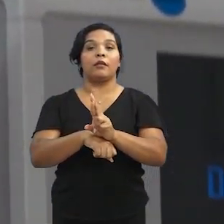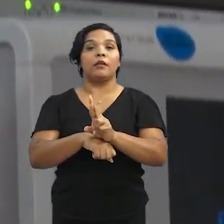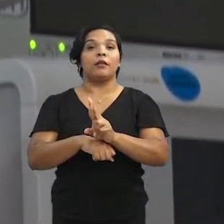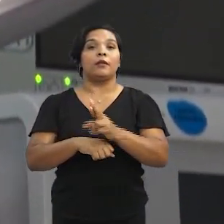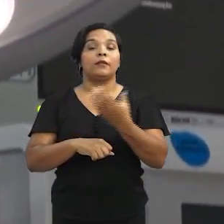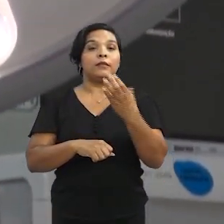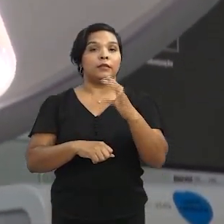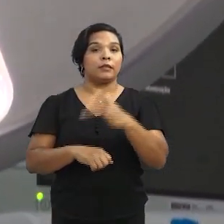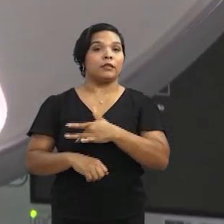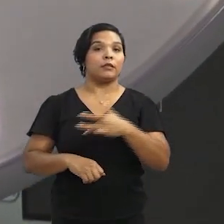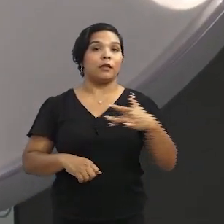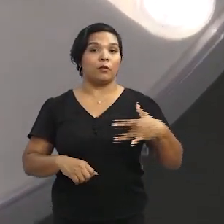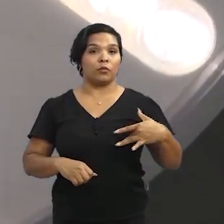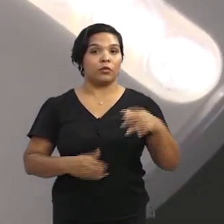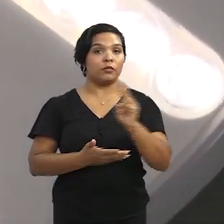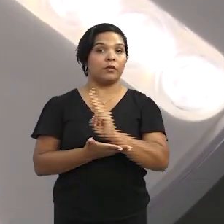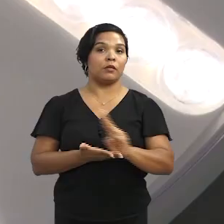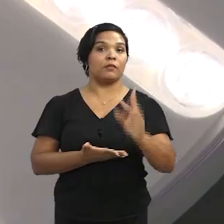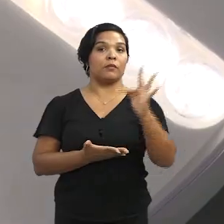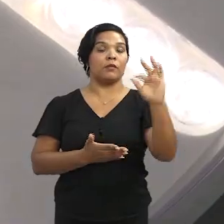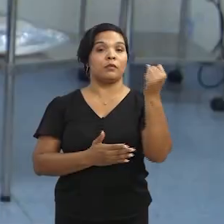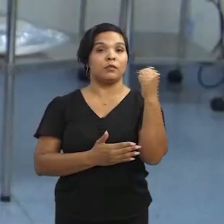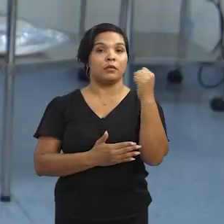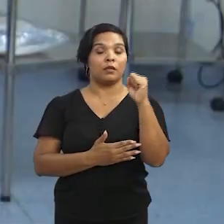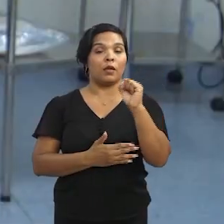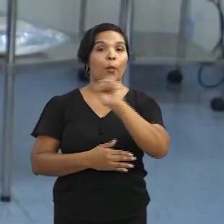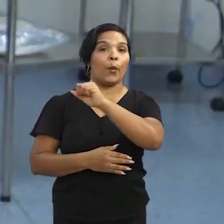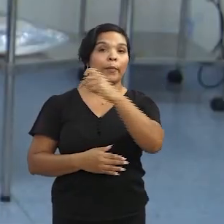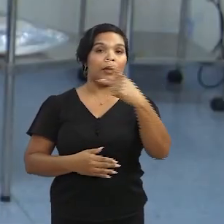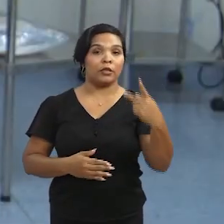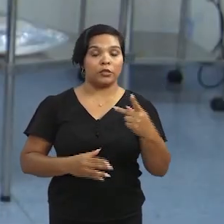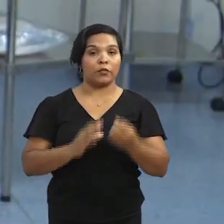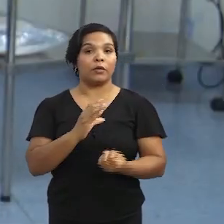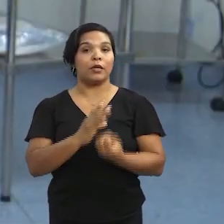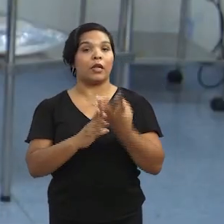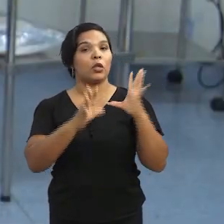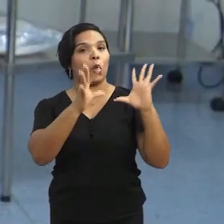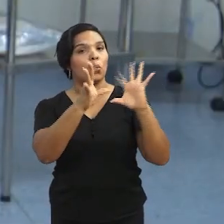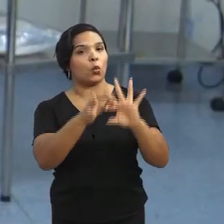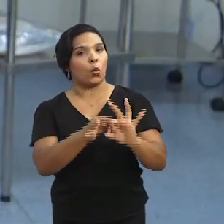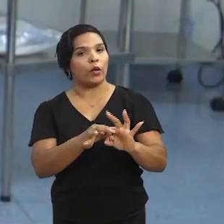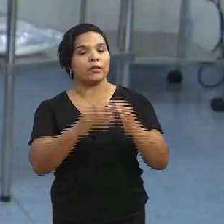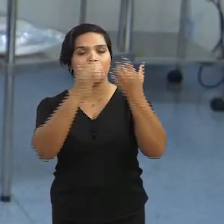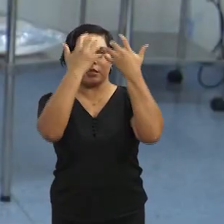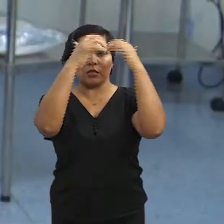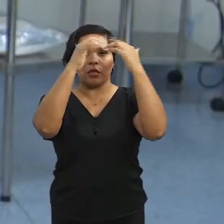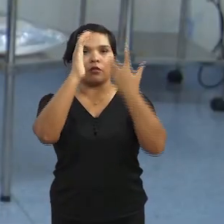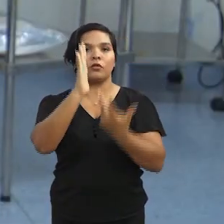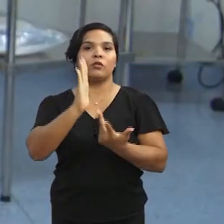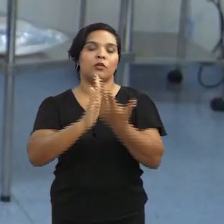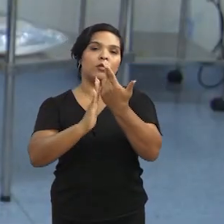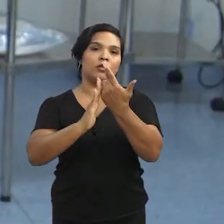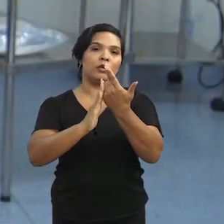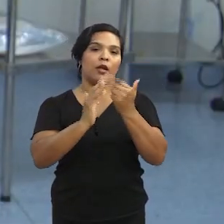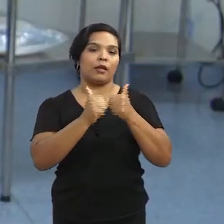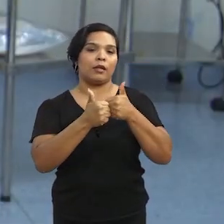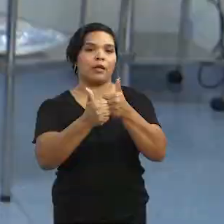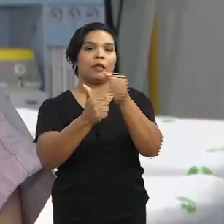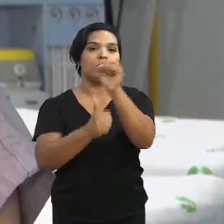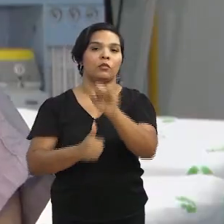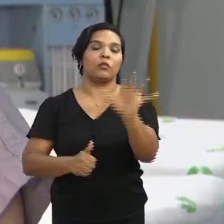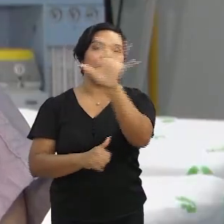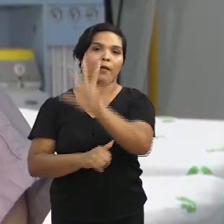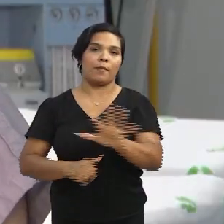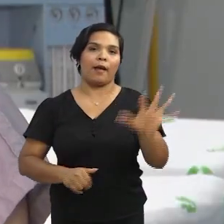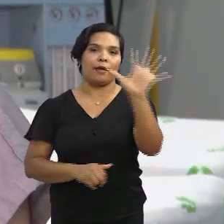saúde na Universidade Federal de Sergipe. O aplicativo foi criado no contexto do que a gente chama de neurocirurgia guiada por imagem.